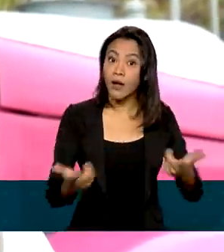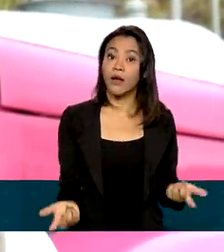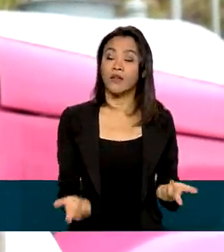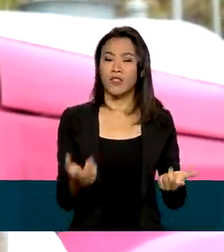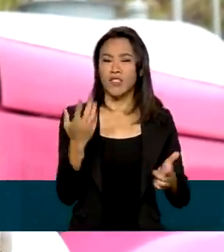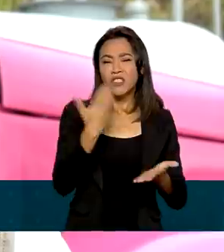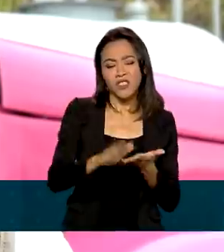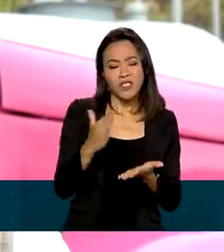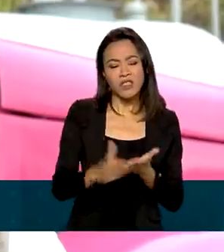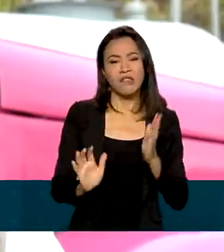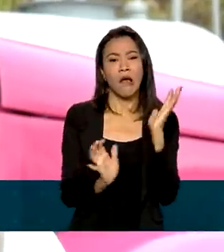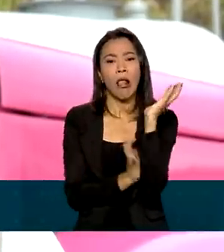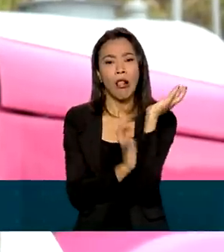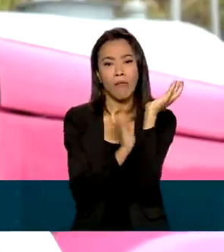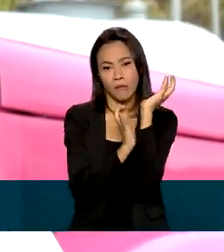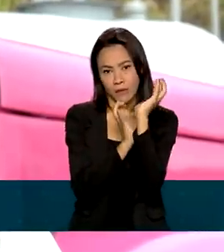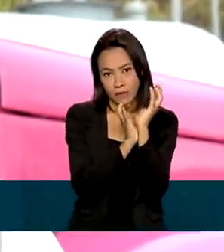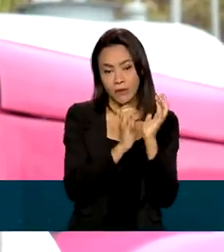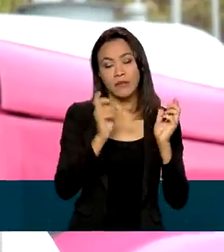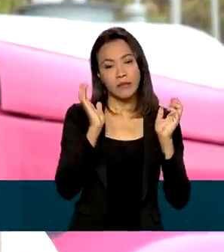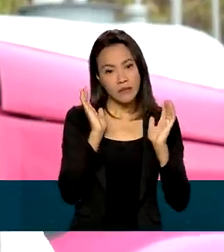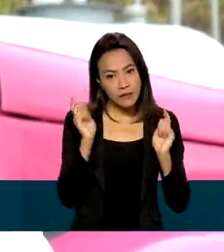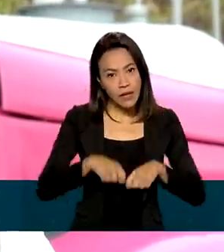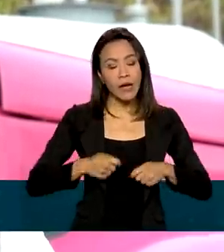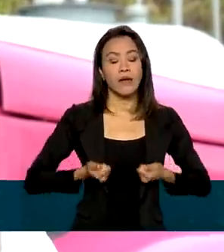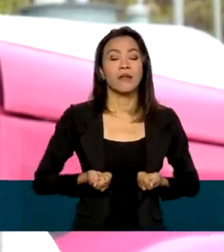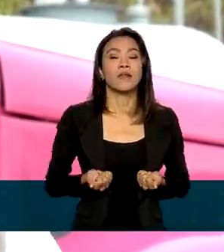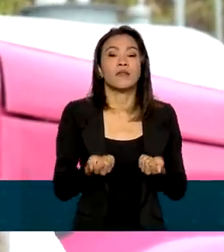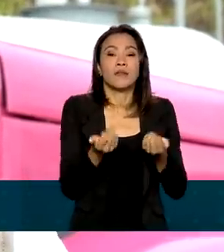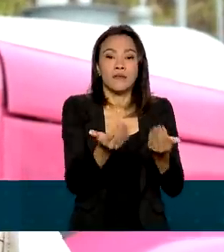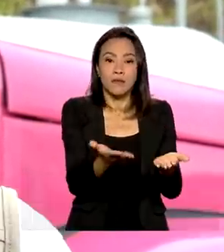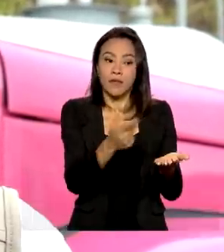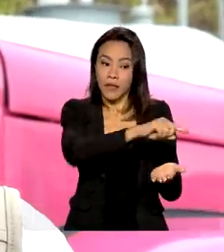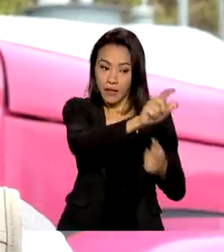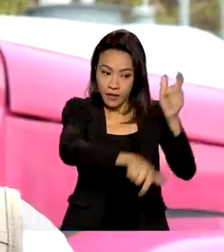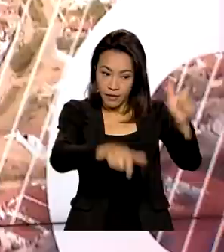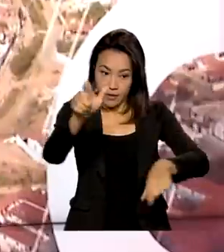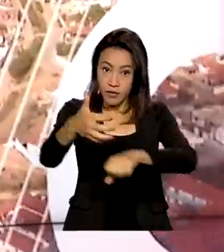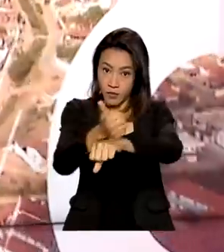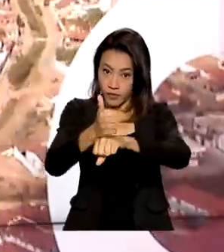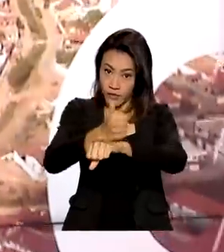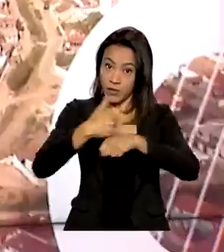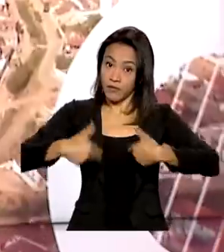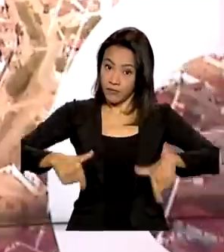burocráticas, nós possamos sim dar condição de trabalho de dignidade ao transportador autônomo.